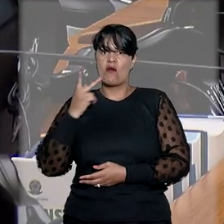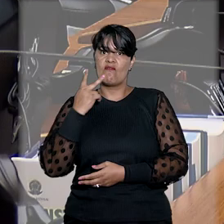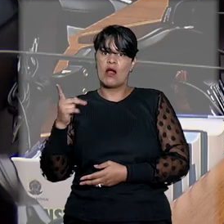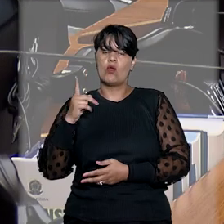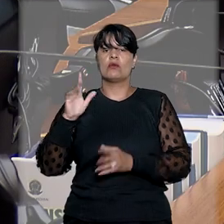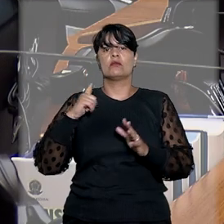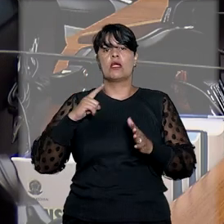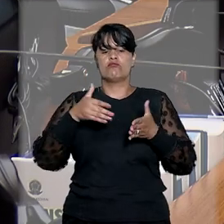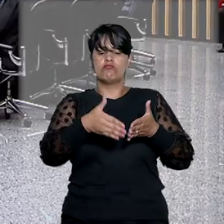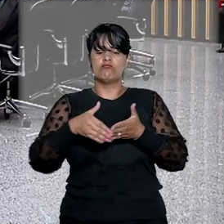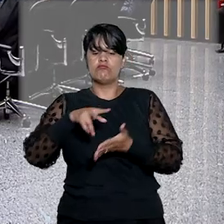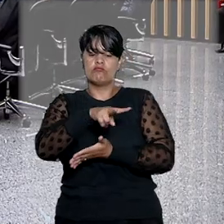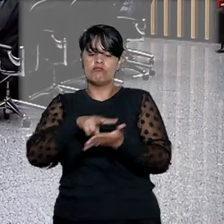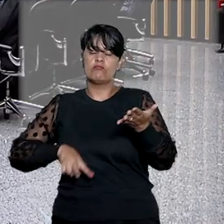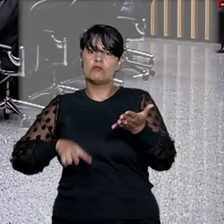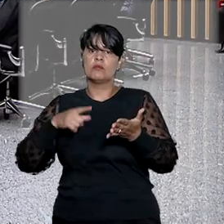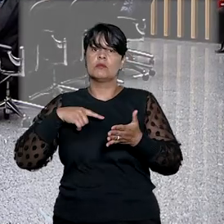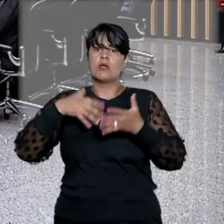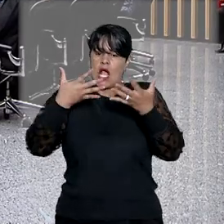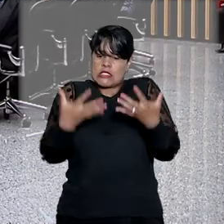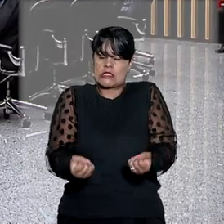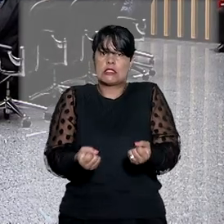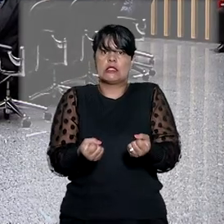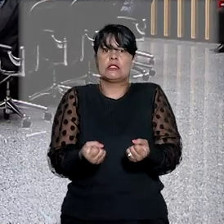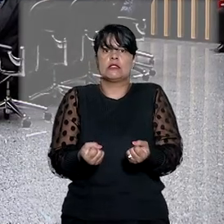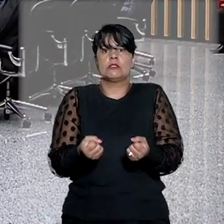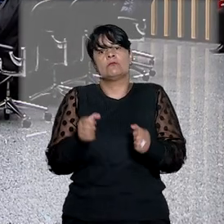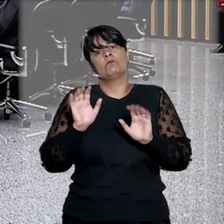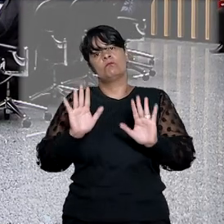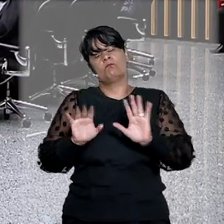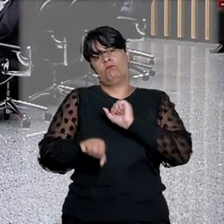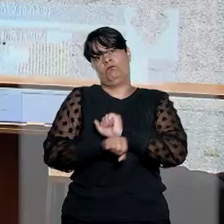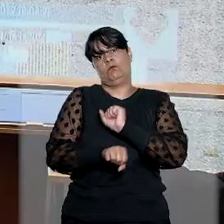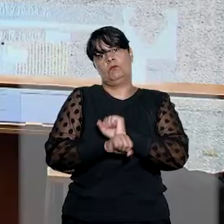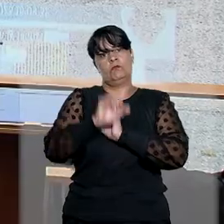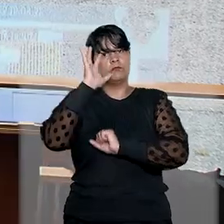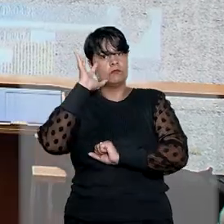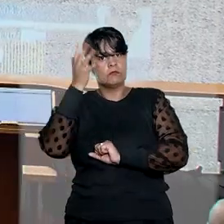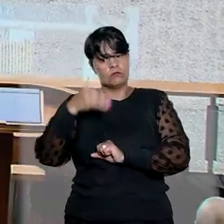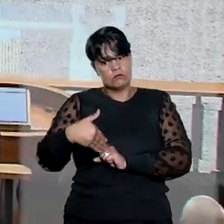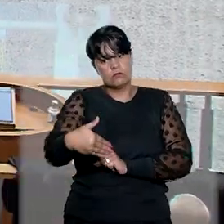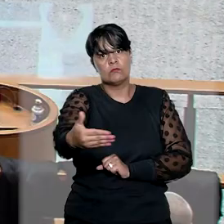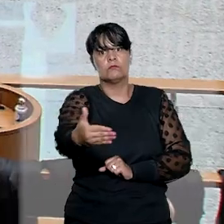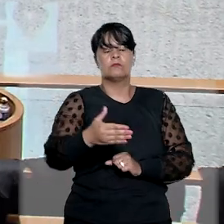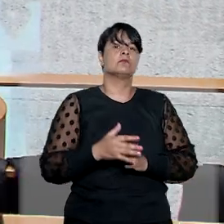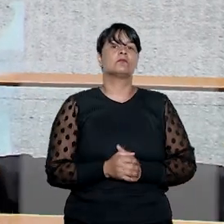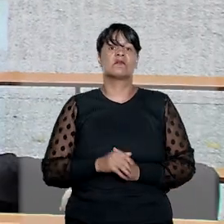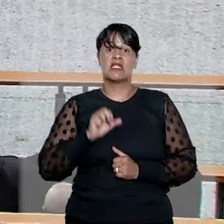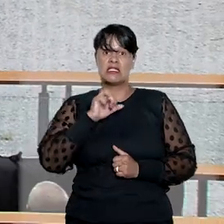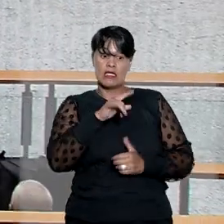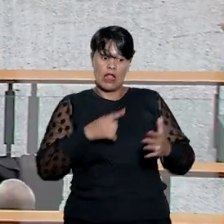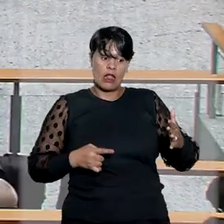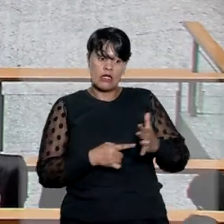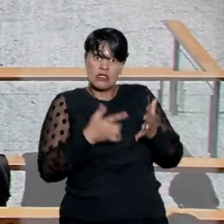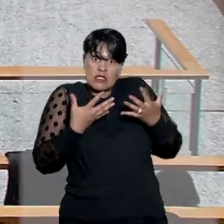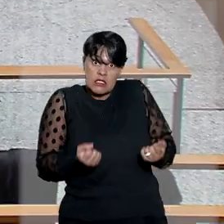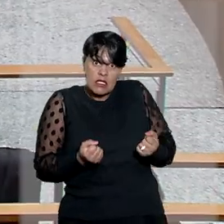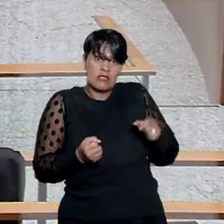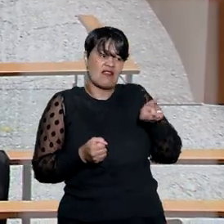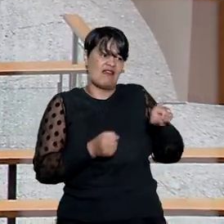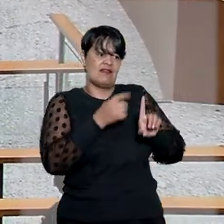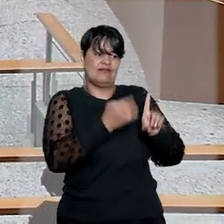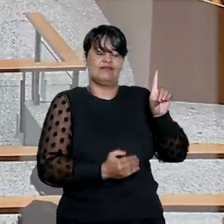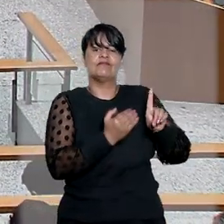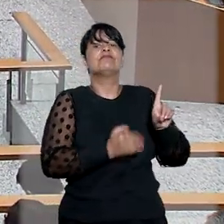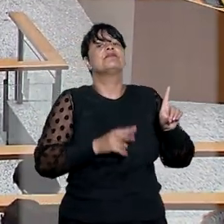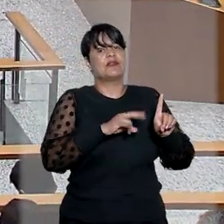apresentou o voto vista e o recebimento da denúncia foi então suspenso. Se a denúncia for recebida, o desembargador responderá